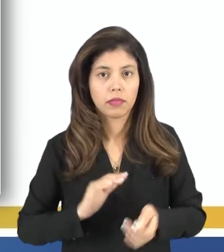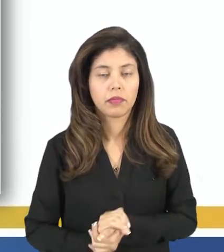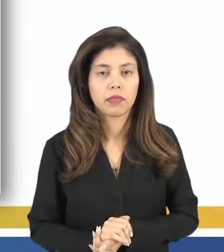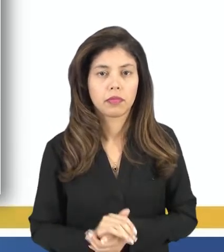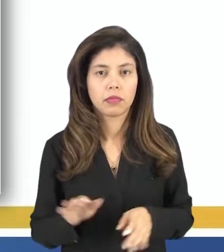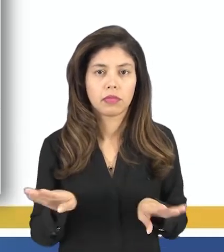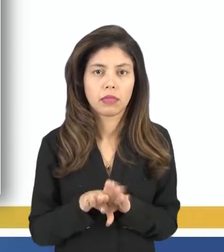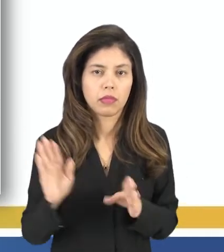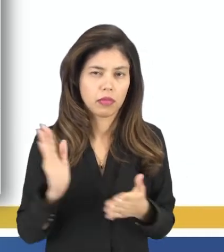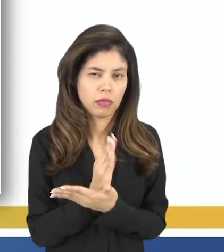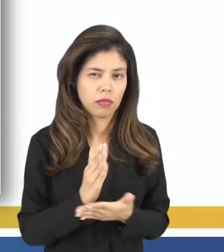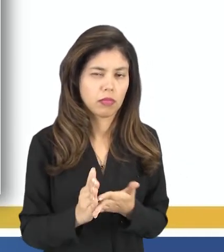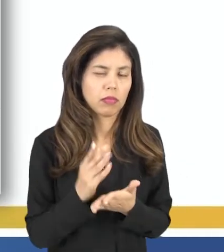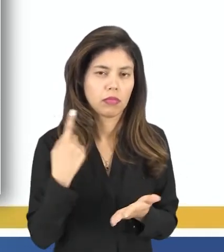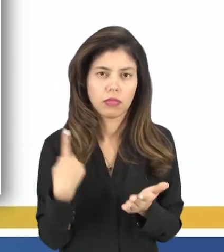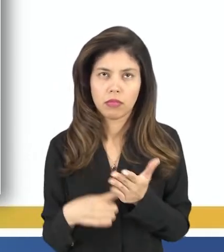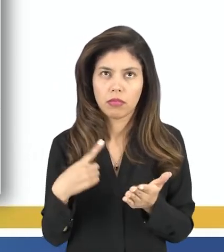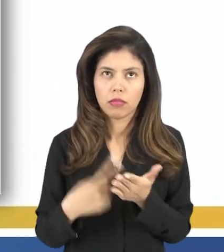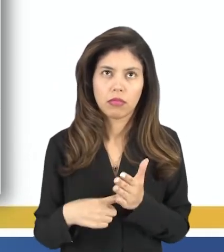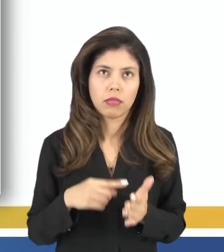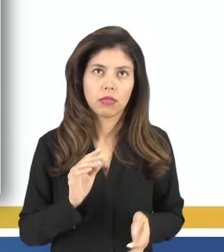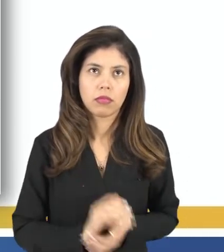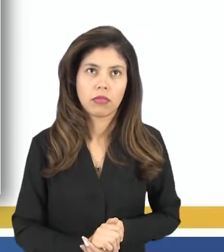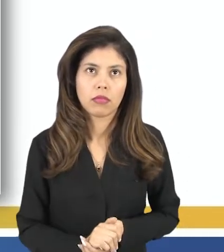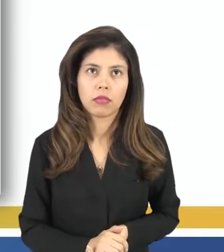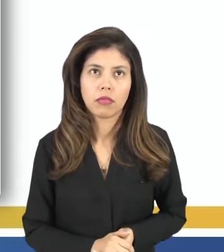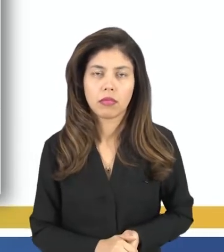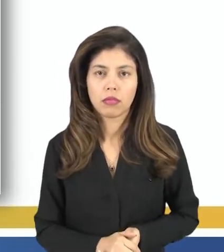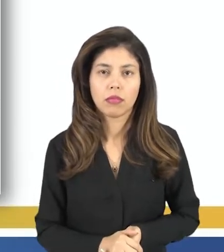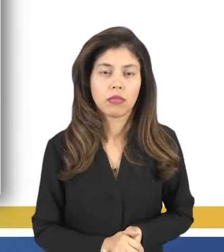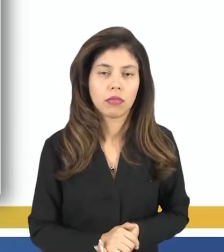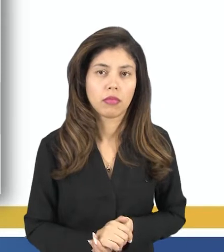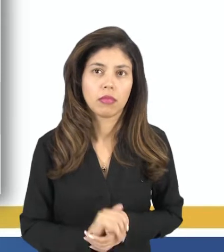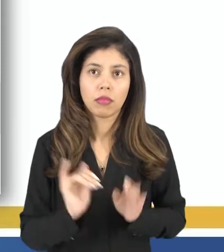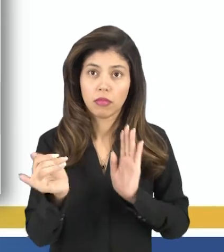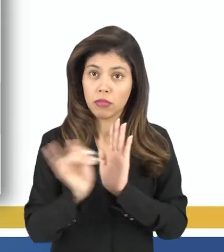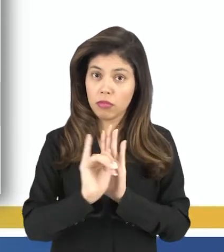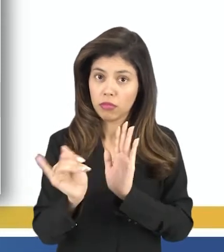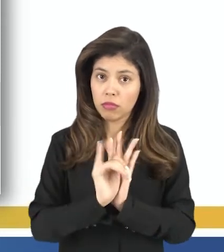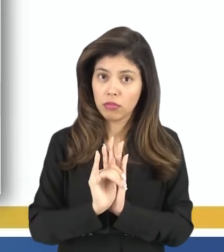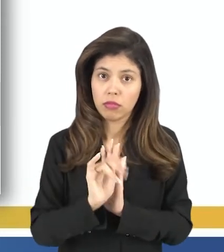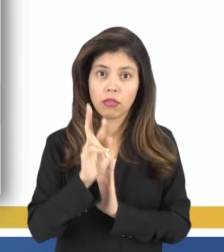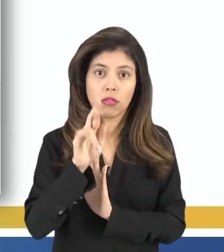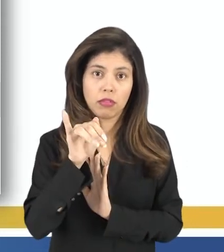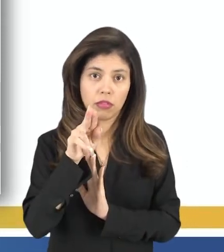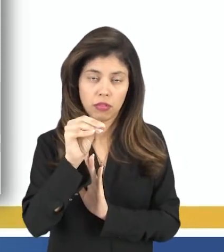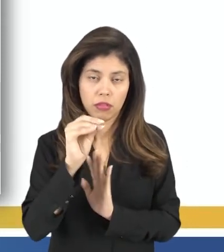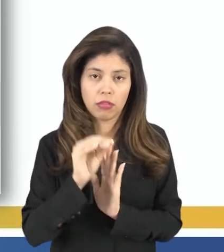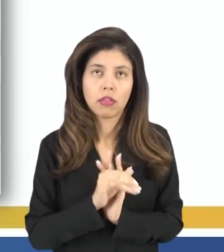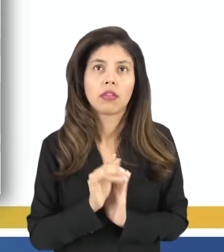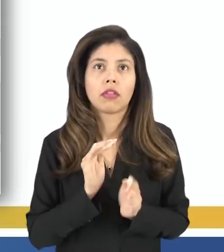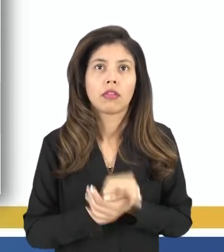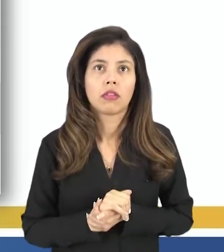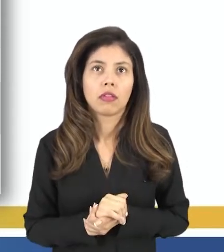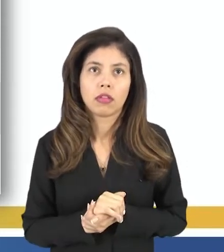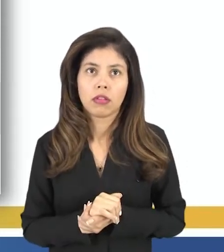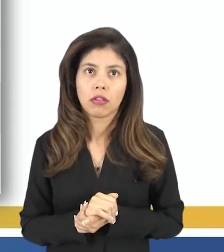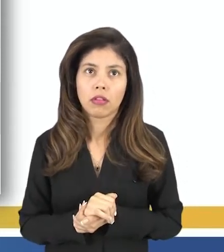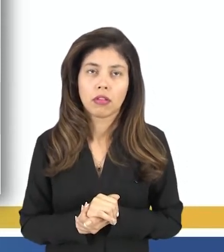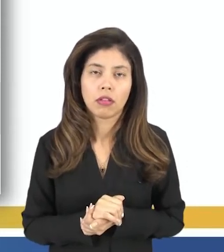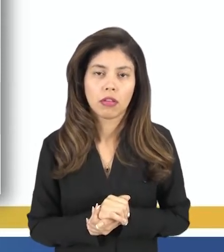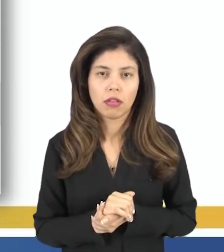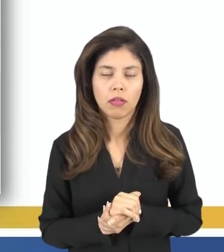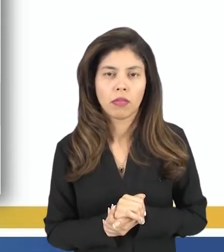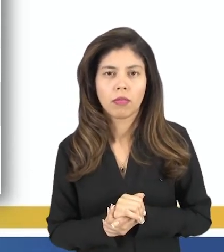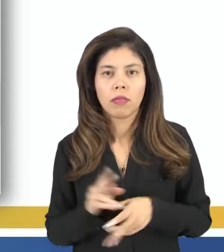temos alguns marcadores principais. Nós temos identidade de gênero, visualizem bem, identidade de